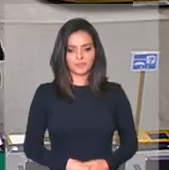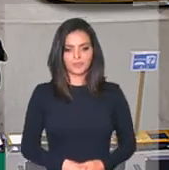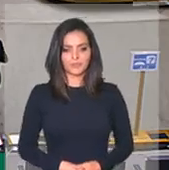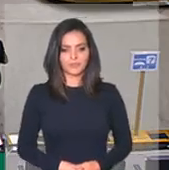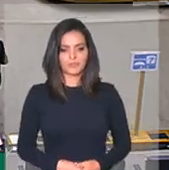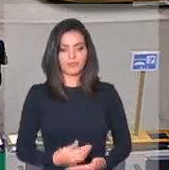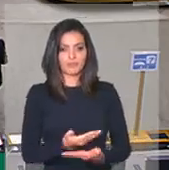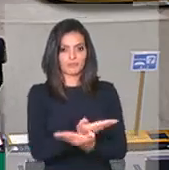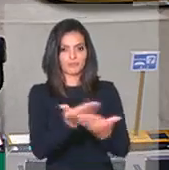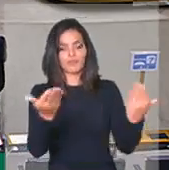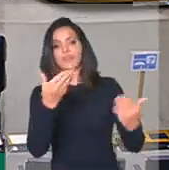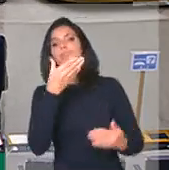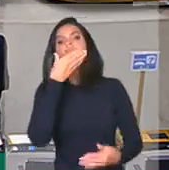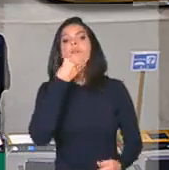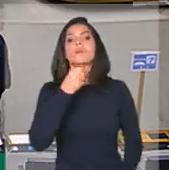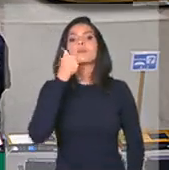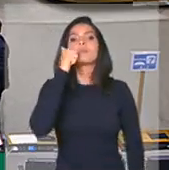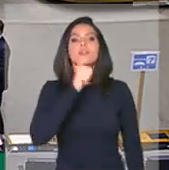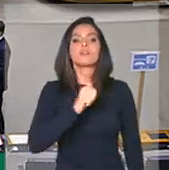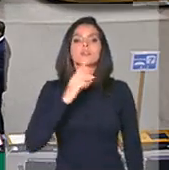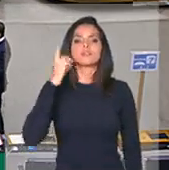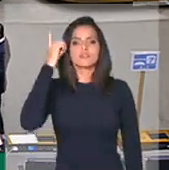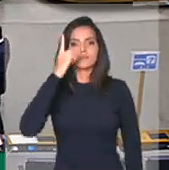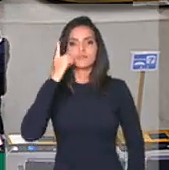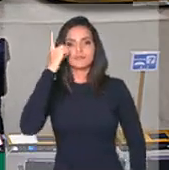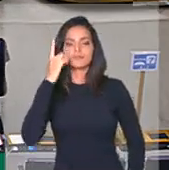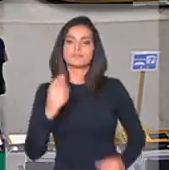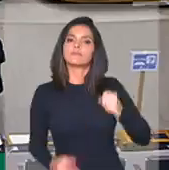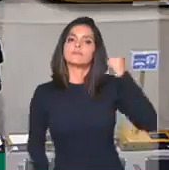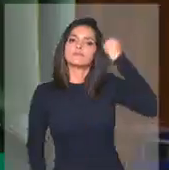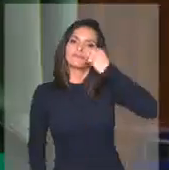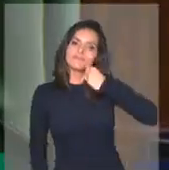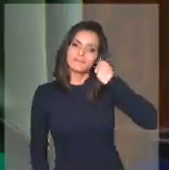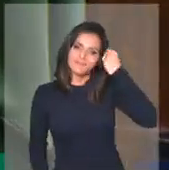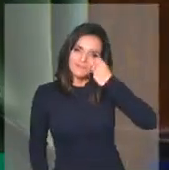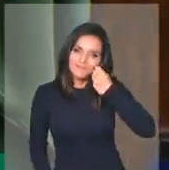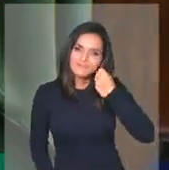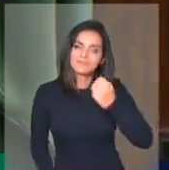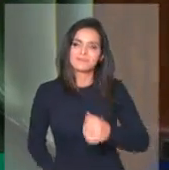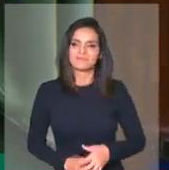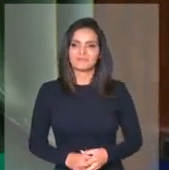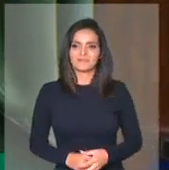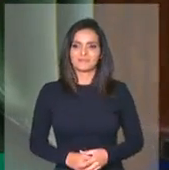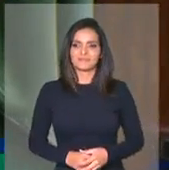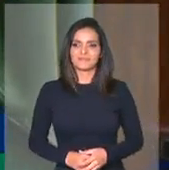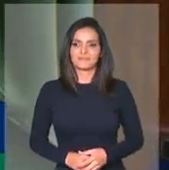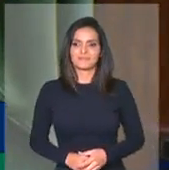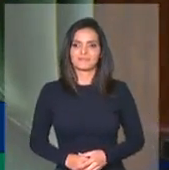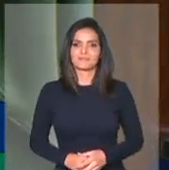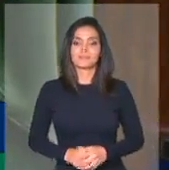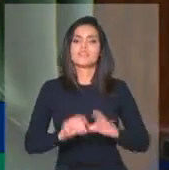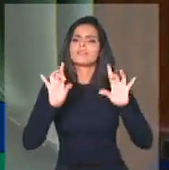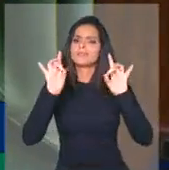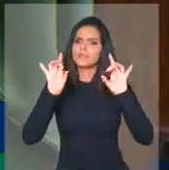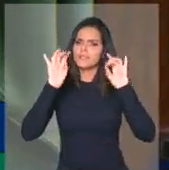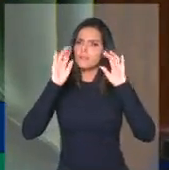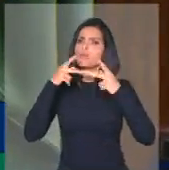Deputados, deputadas, senadores, senadoras brasileiras, mas especialmente